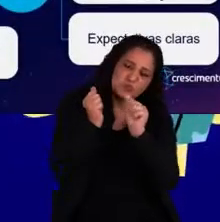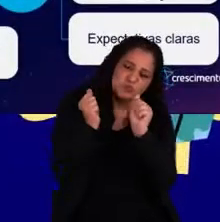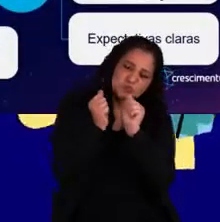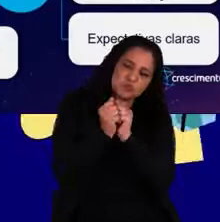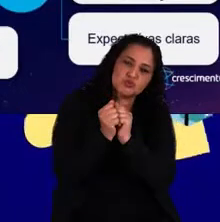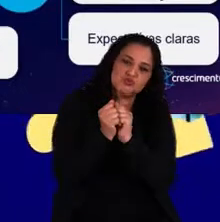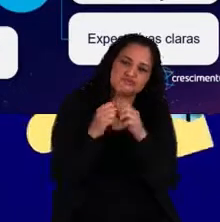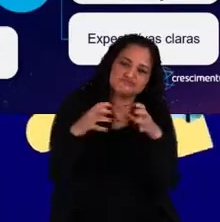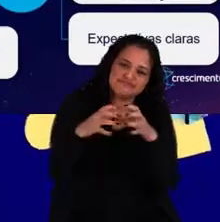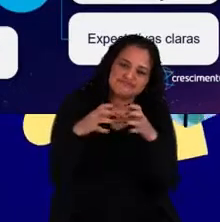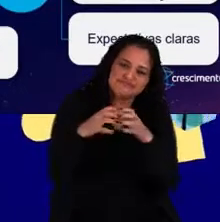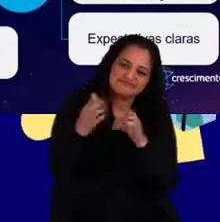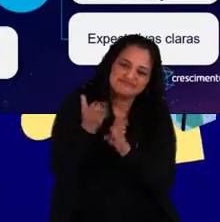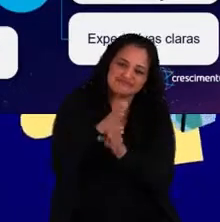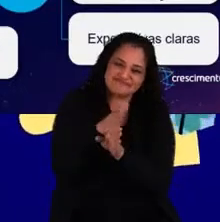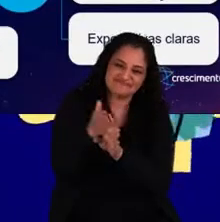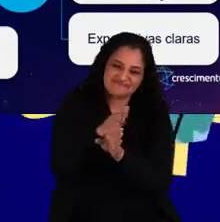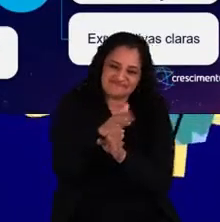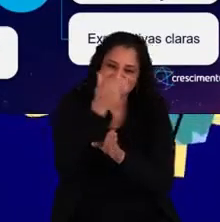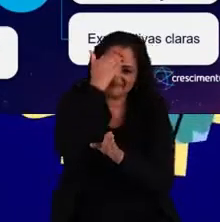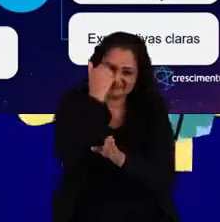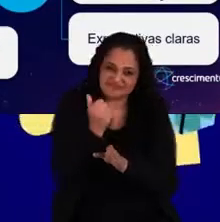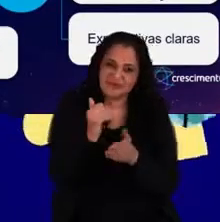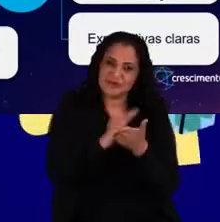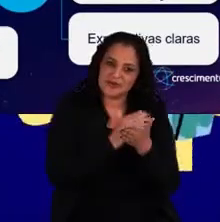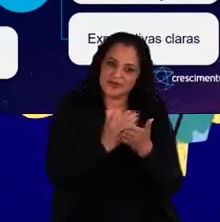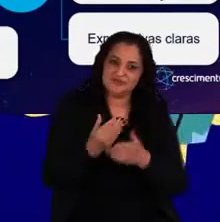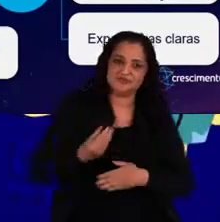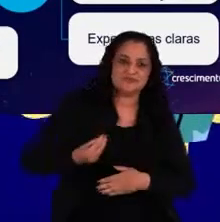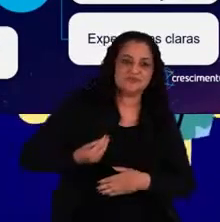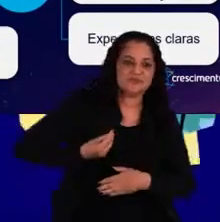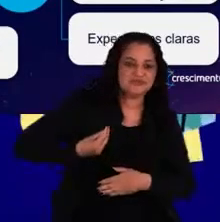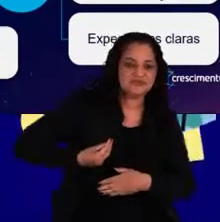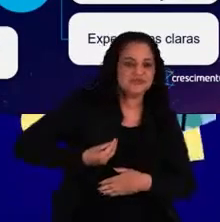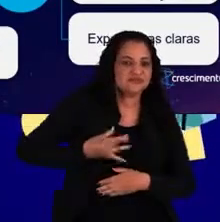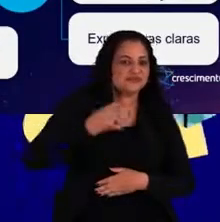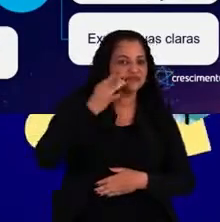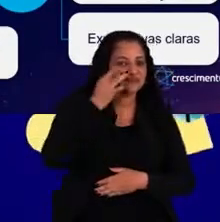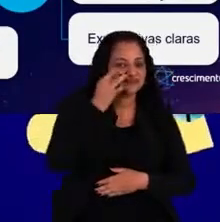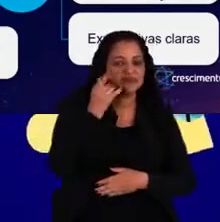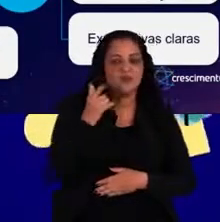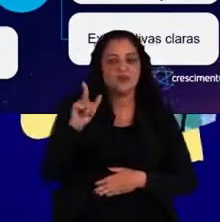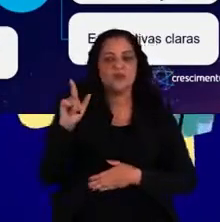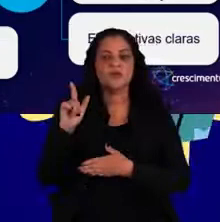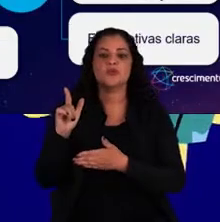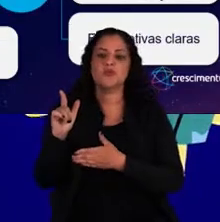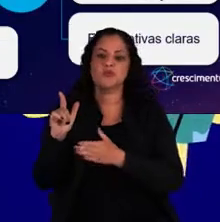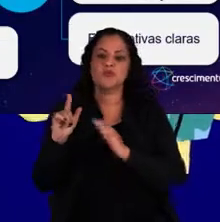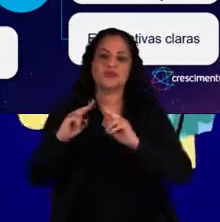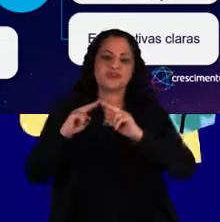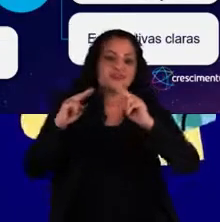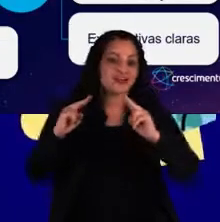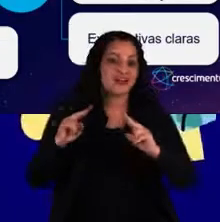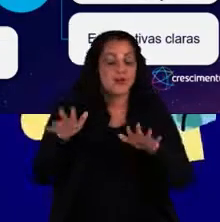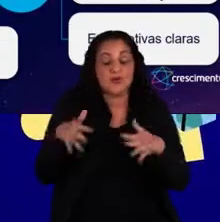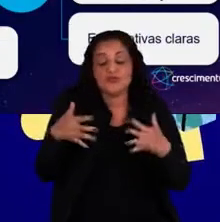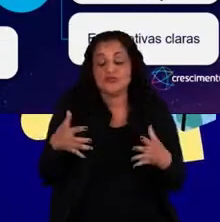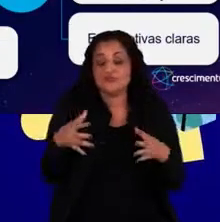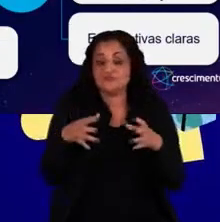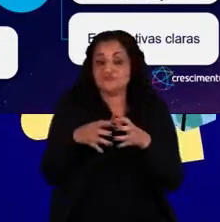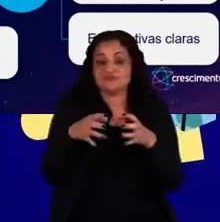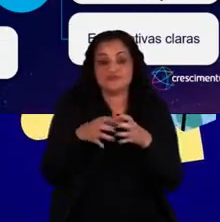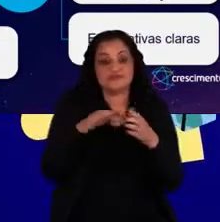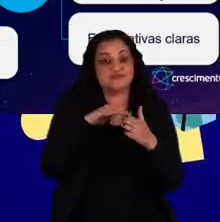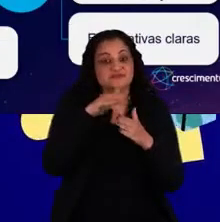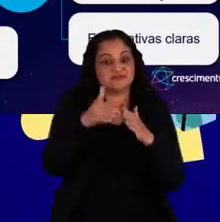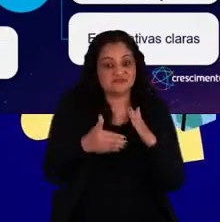junto com uma equipe híbrida, sabendo que alguns estarão presenciais, outros não, ou, às vezes, um time inteiro que estará